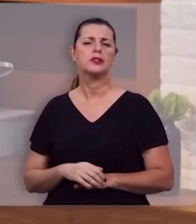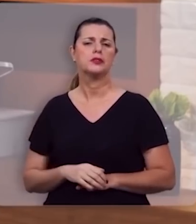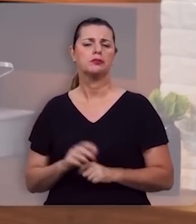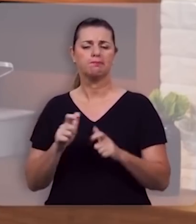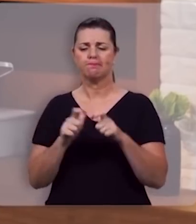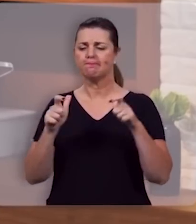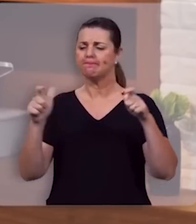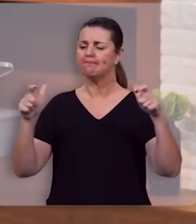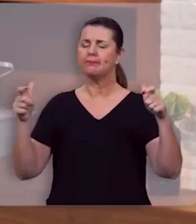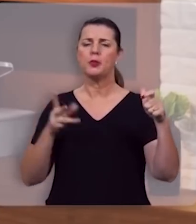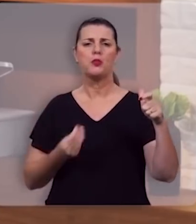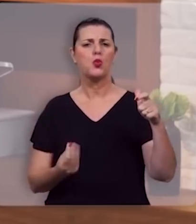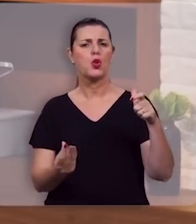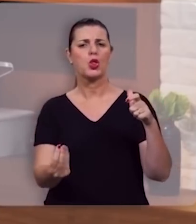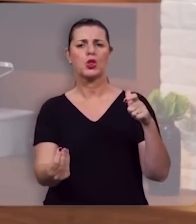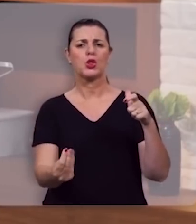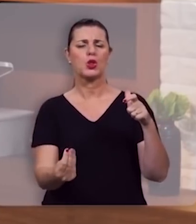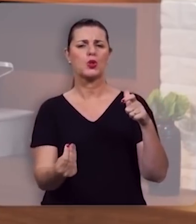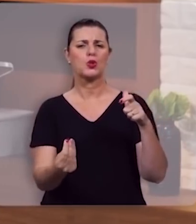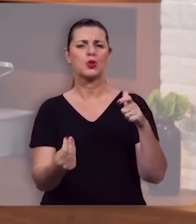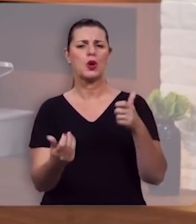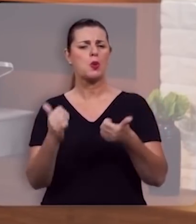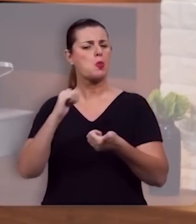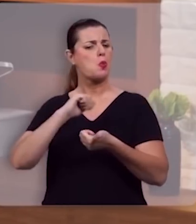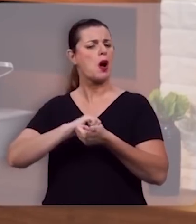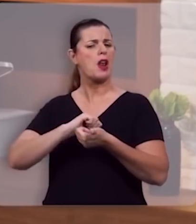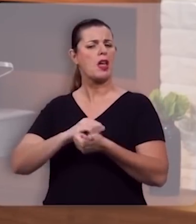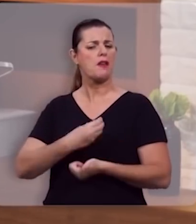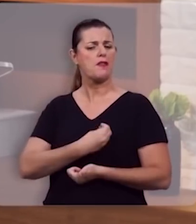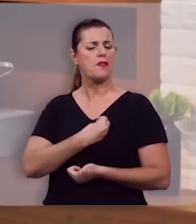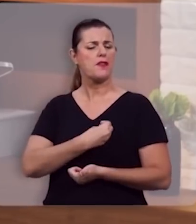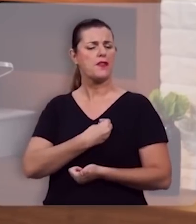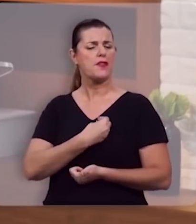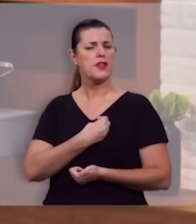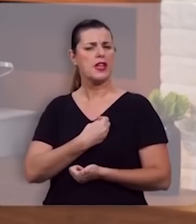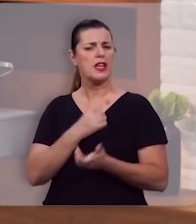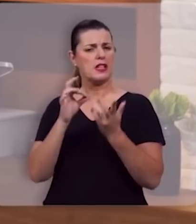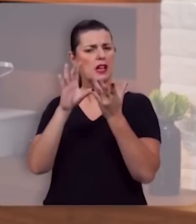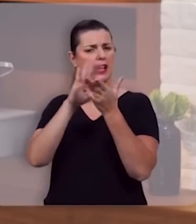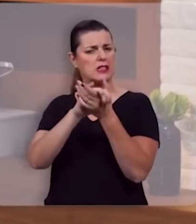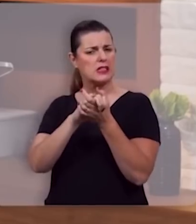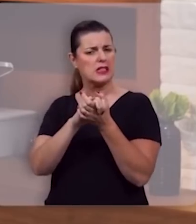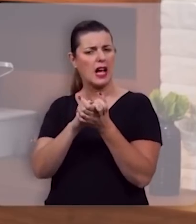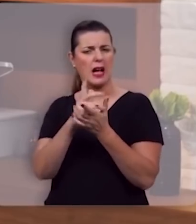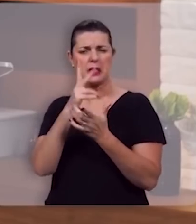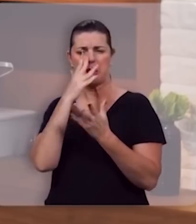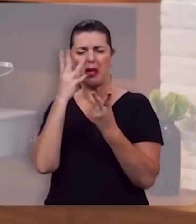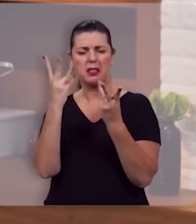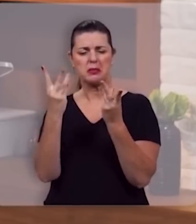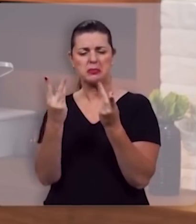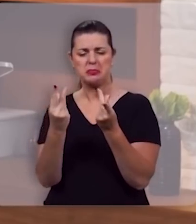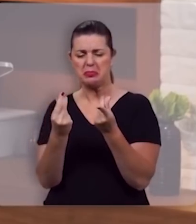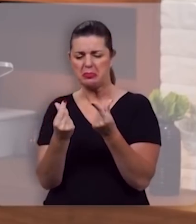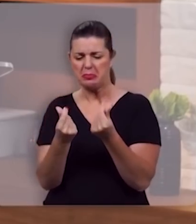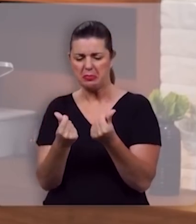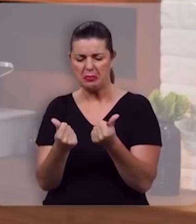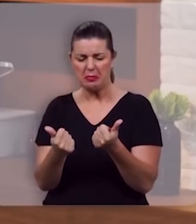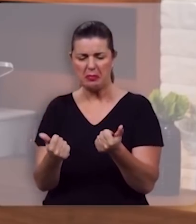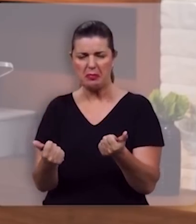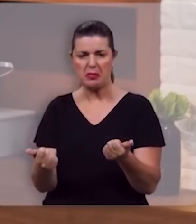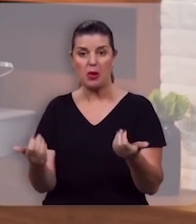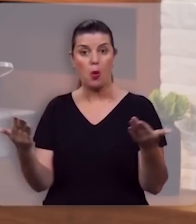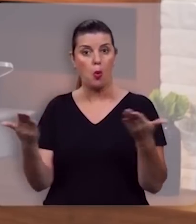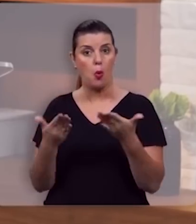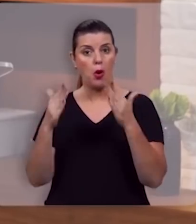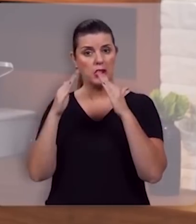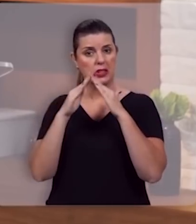a qualidade de vida conjugal tem deteriorado se com o tempo a ponto do lar